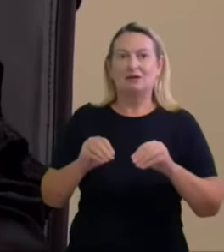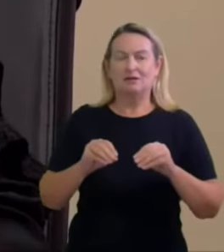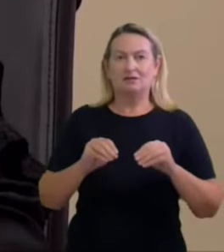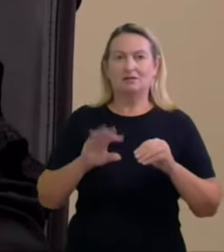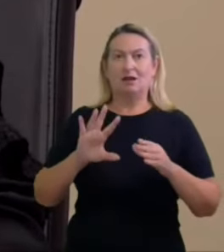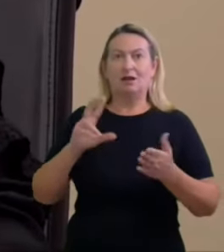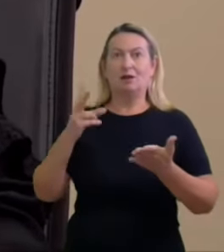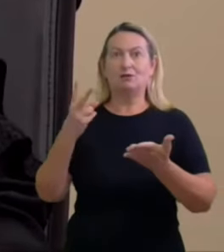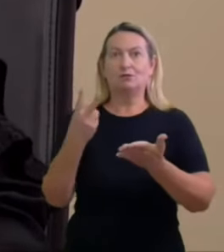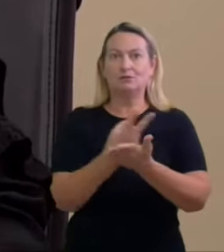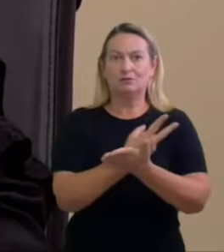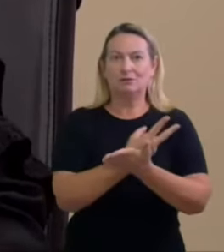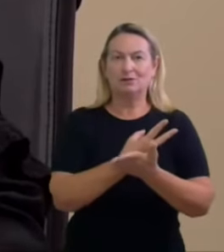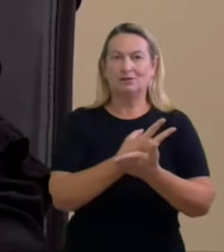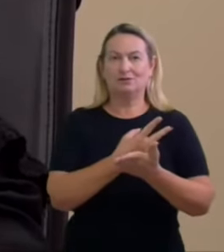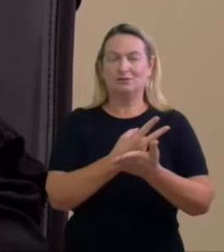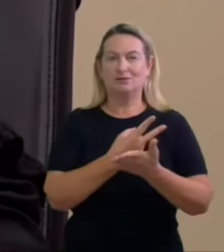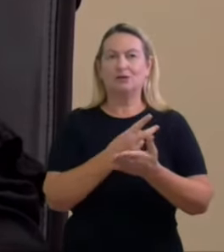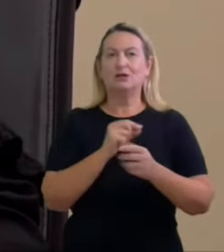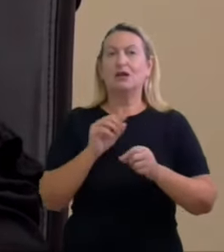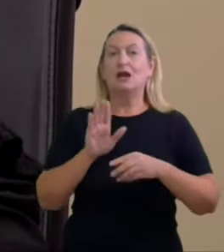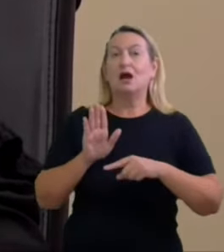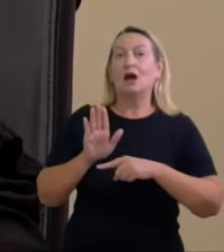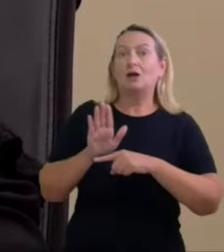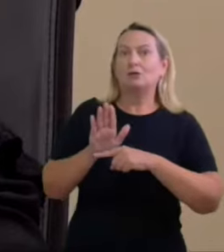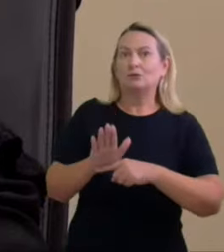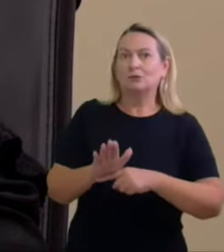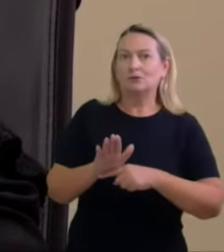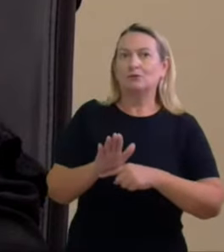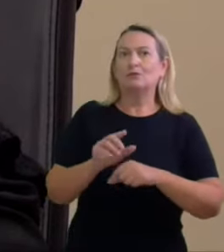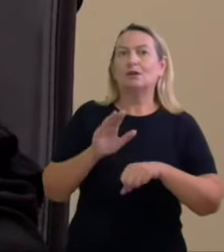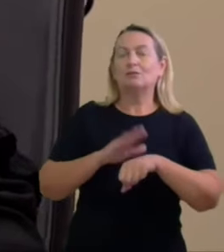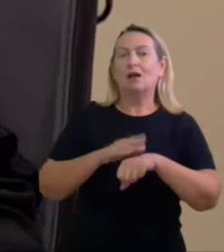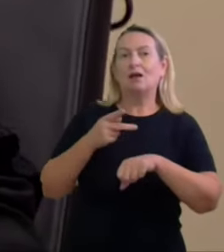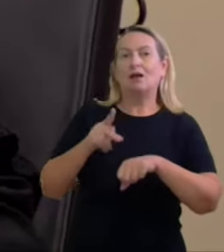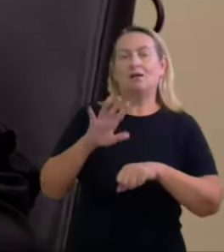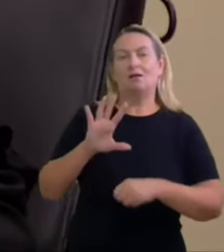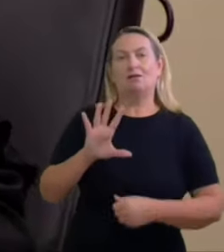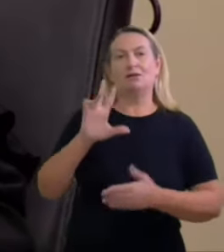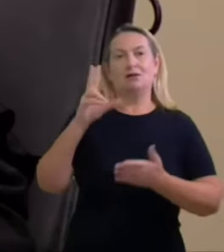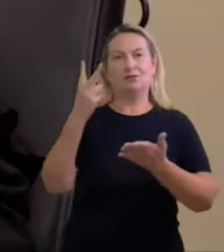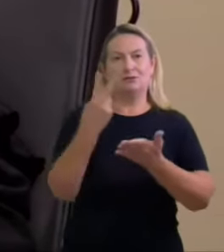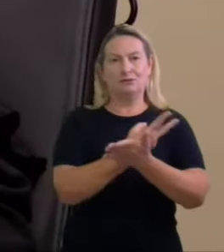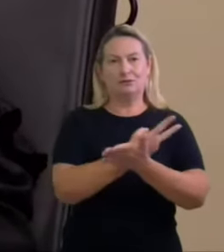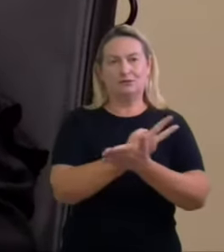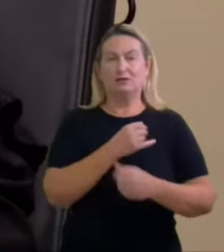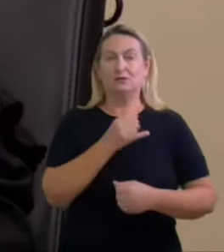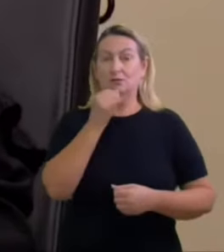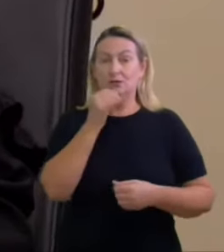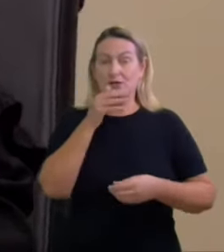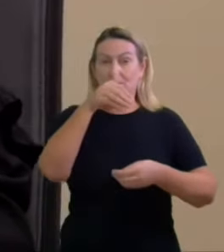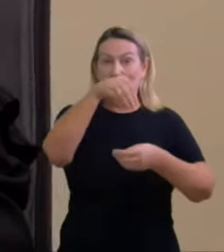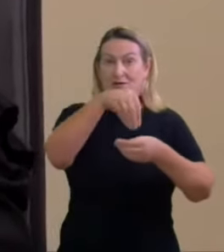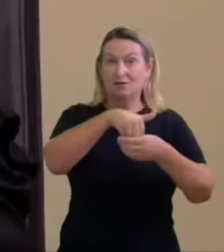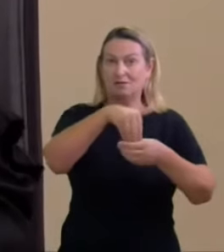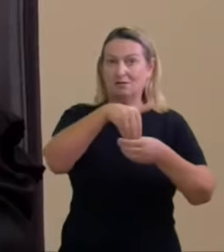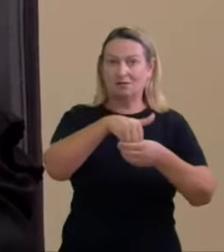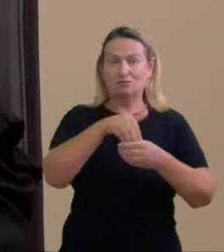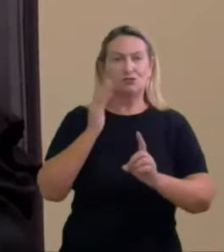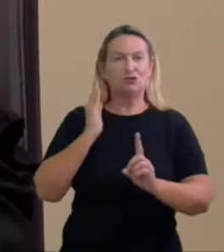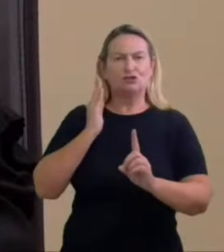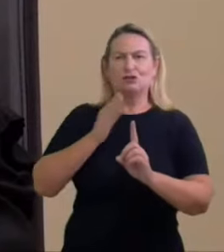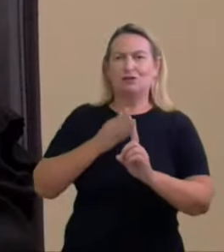promovidas por estados que colaboram para que elas mesmas ocorram nas eleições a causalidade direta não é a lei